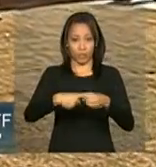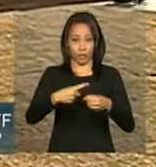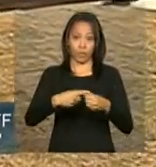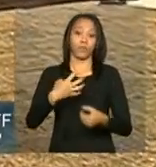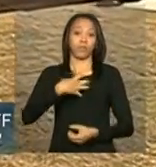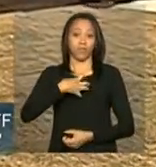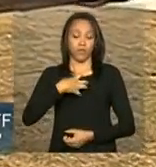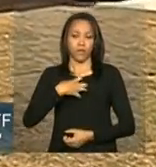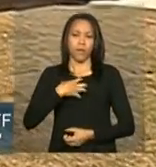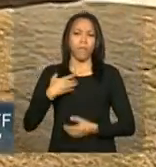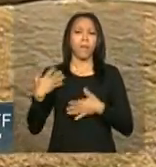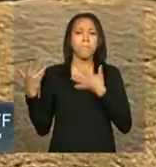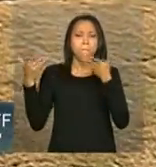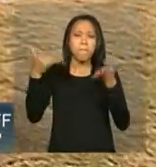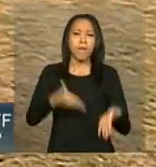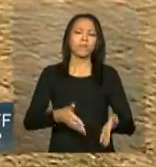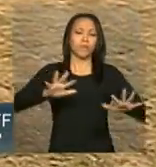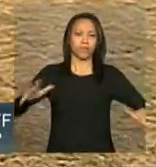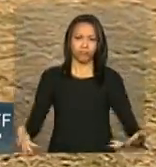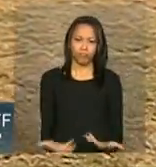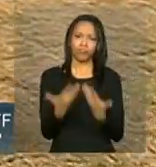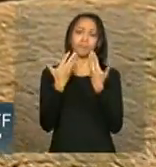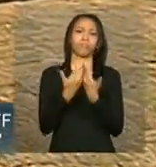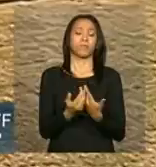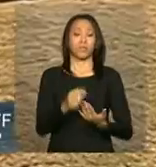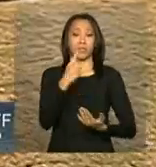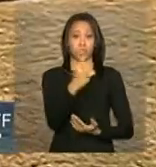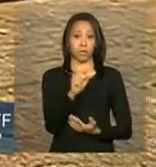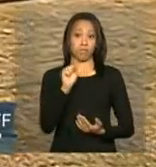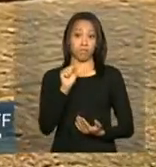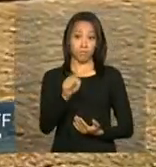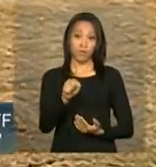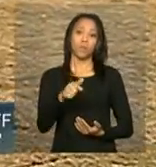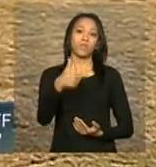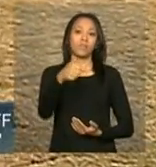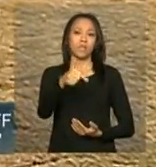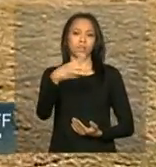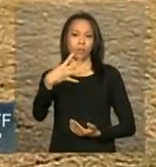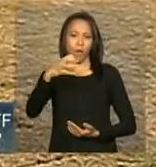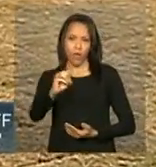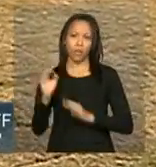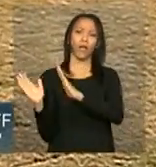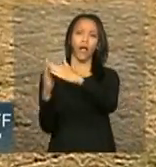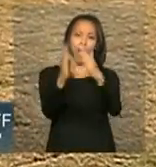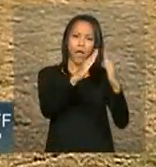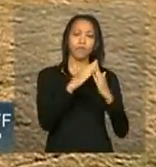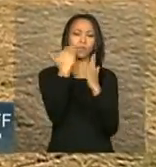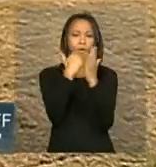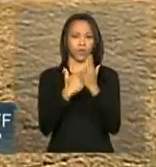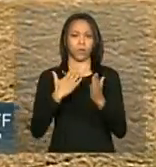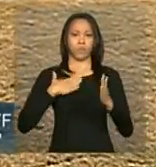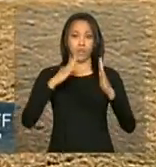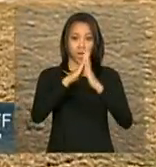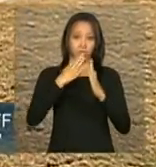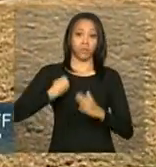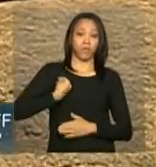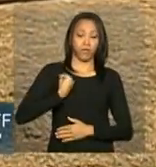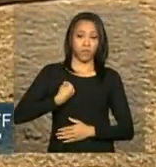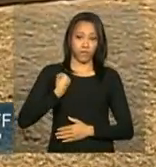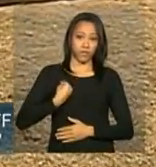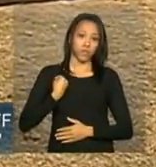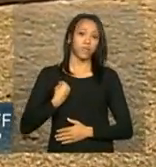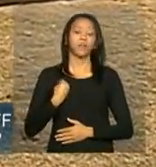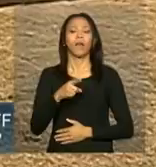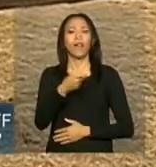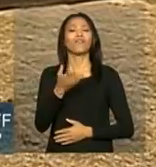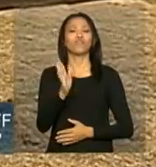participar da cerimônia de inauguração de 1740 moradias do programa Minha Casa Minha Vida. Ela